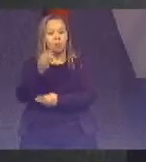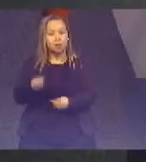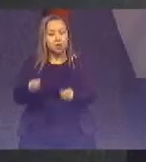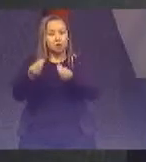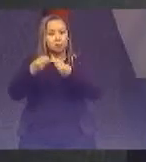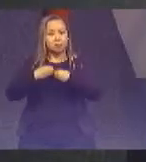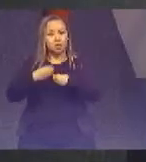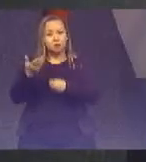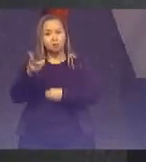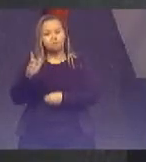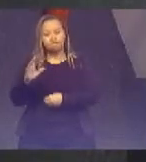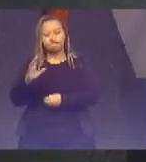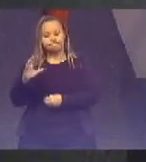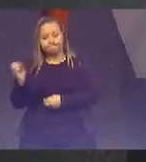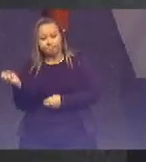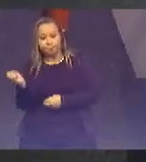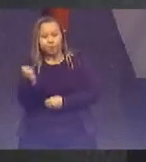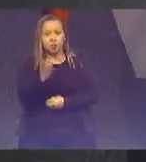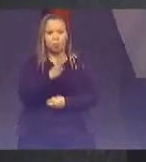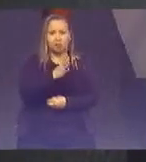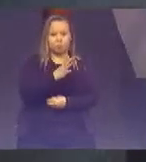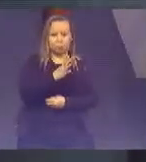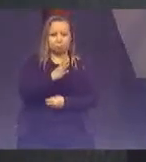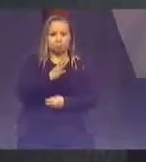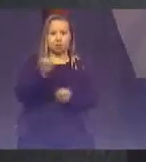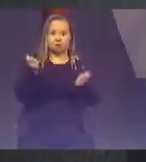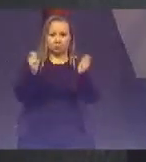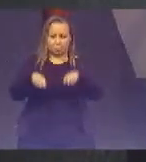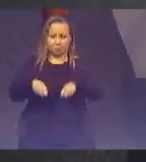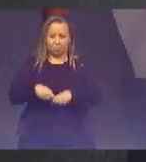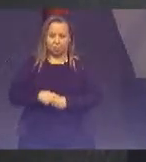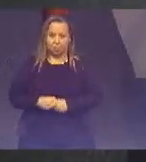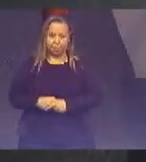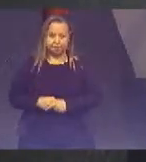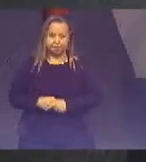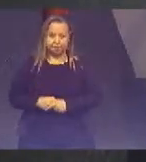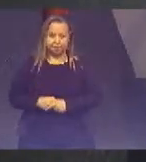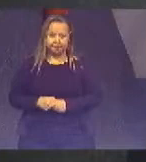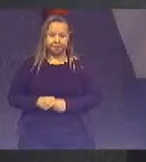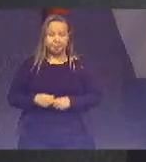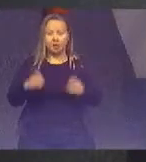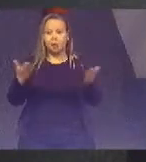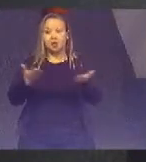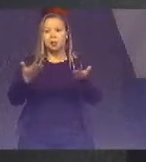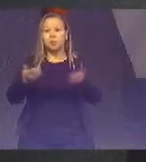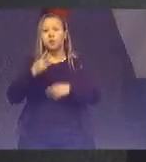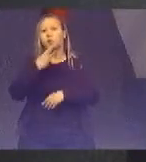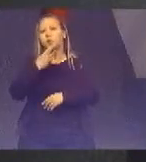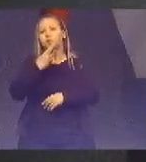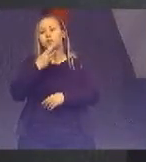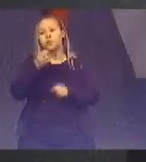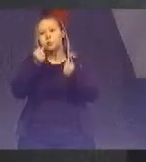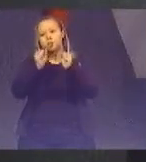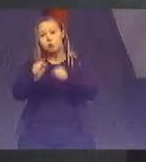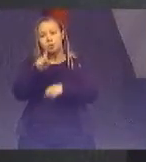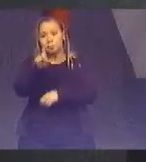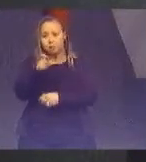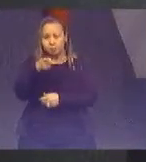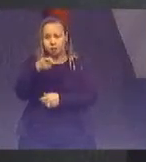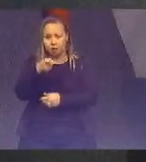que trazem perspectivas bem mais positivas Hoje o conhecimento pode ser